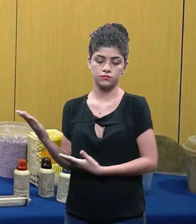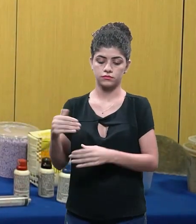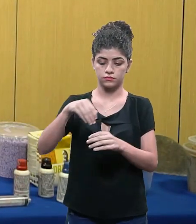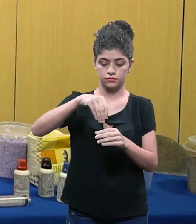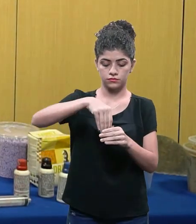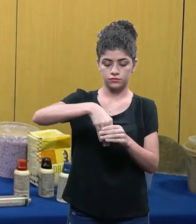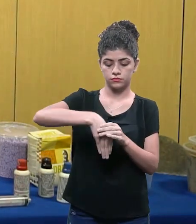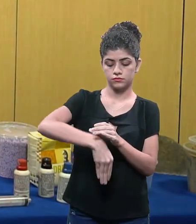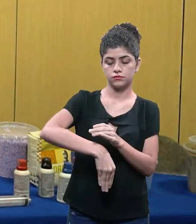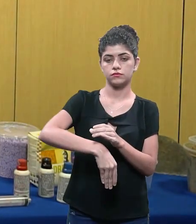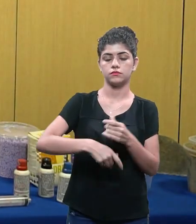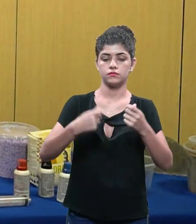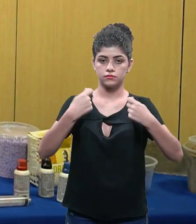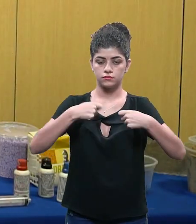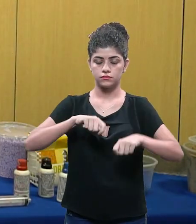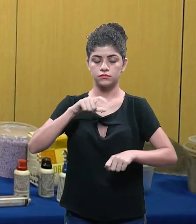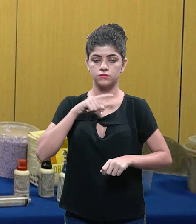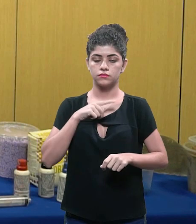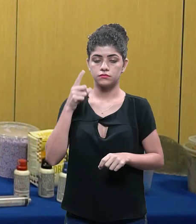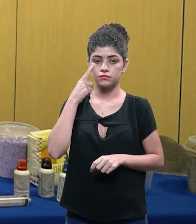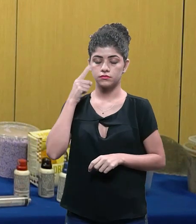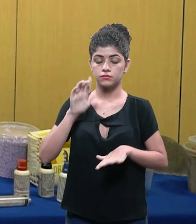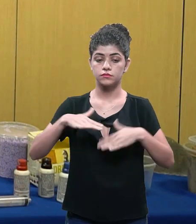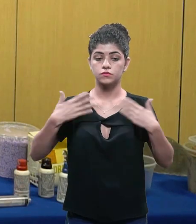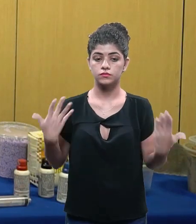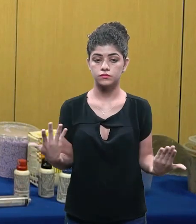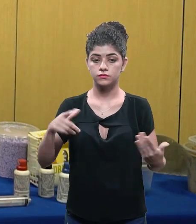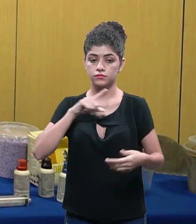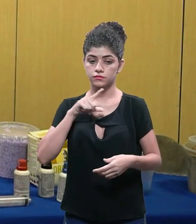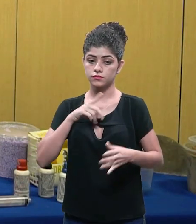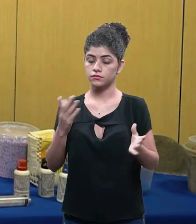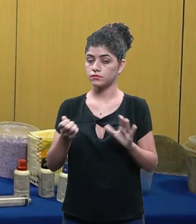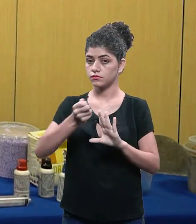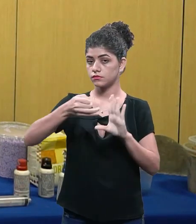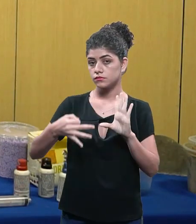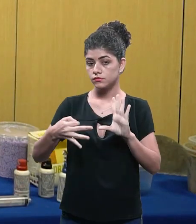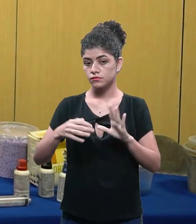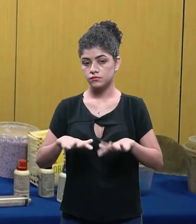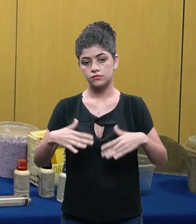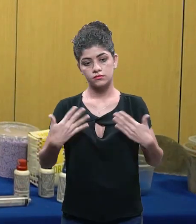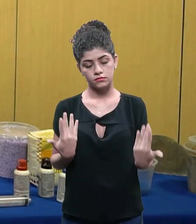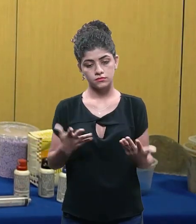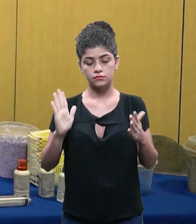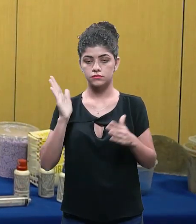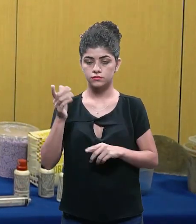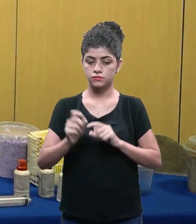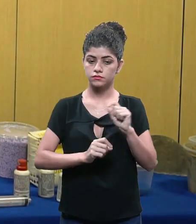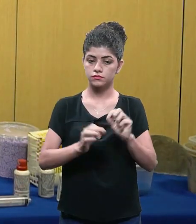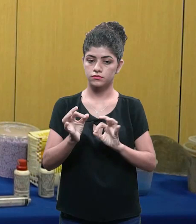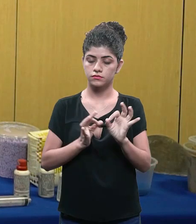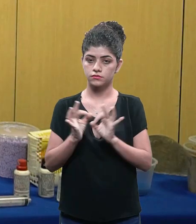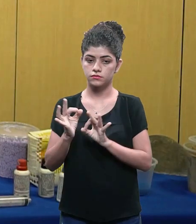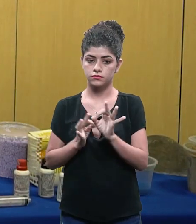no centro um orifício e aí eu preciso já pensar que formas que vão me dar essa característica